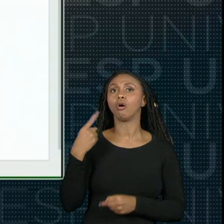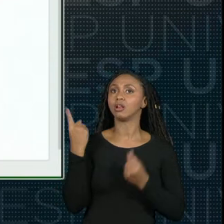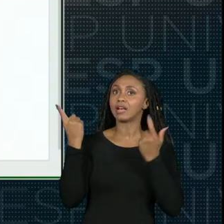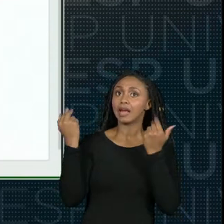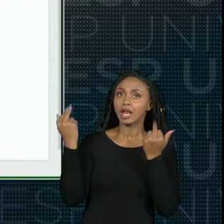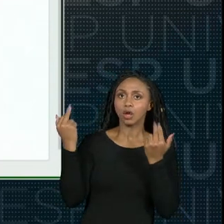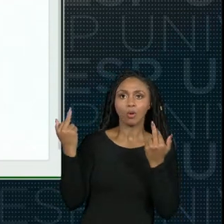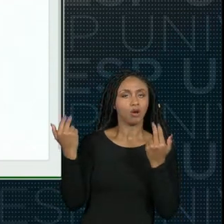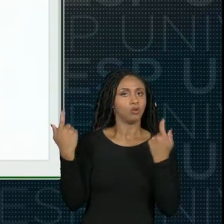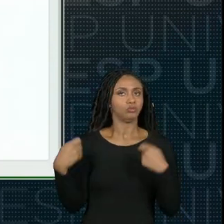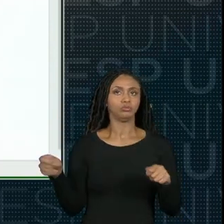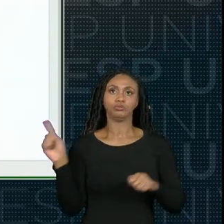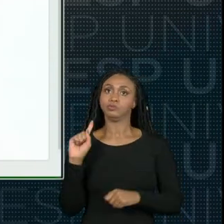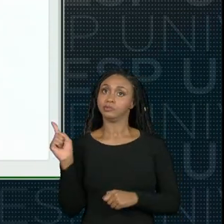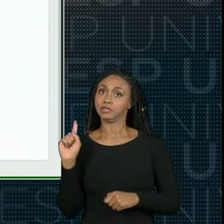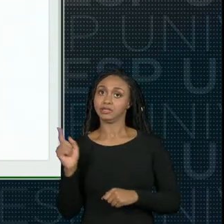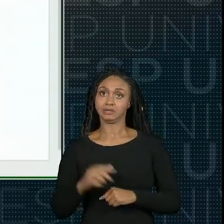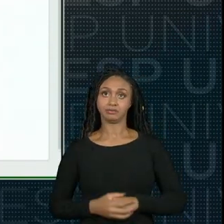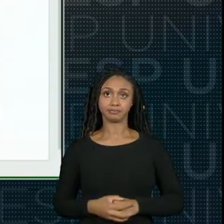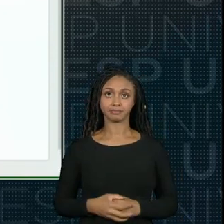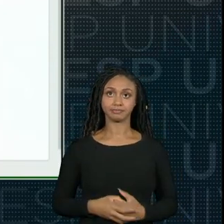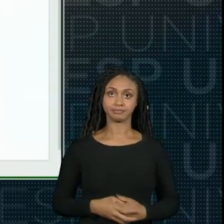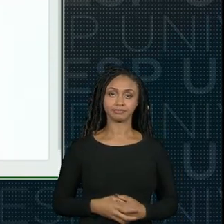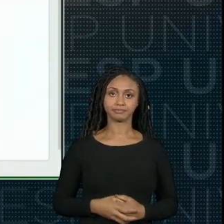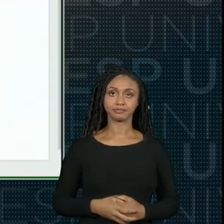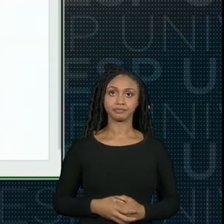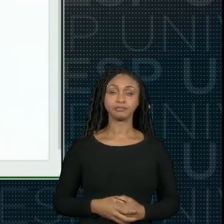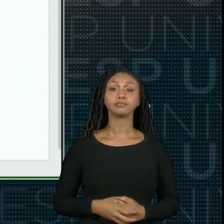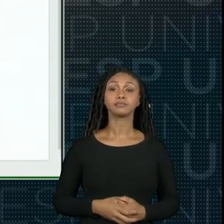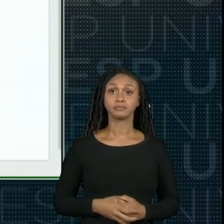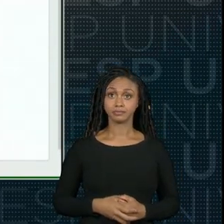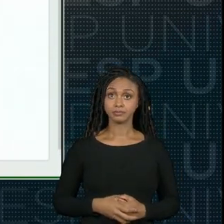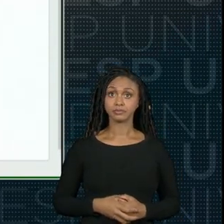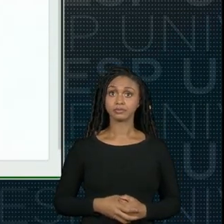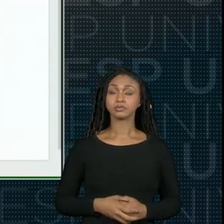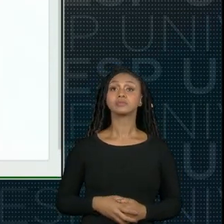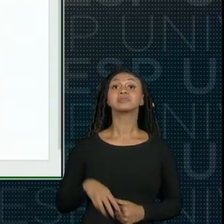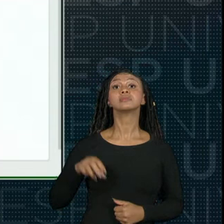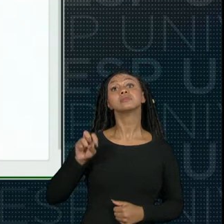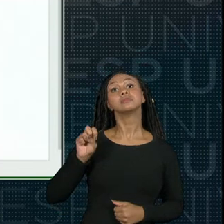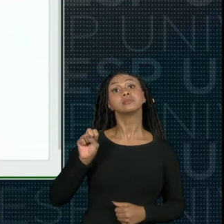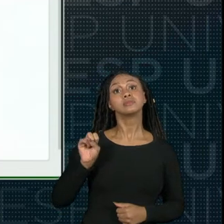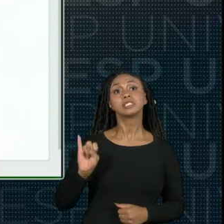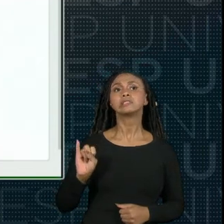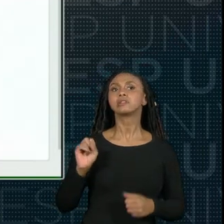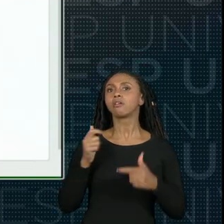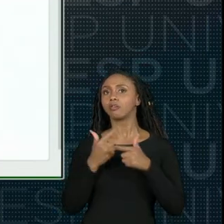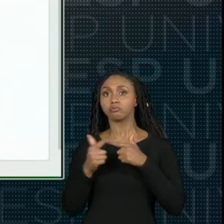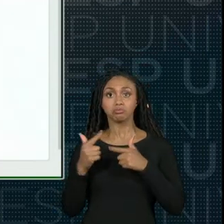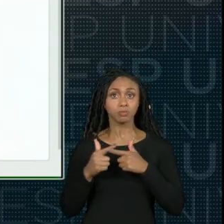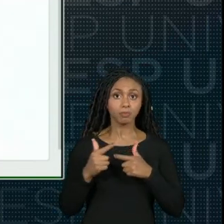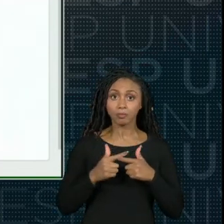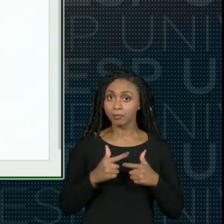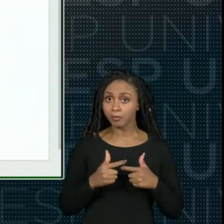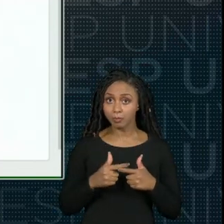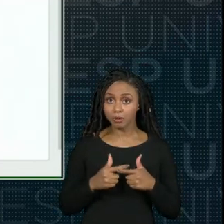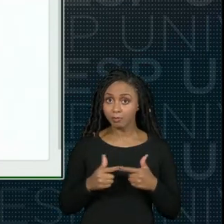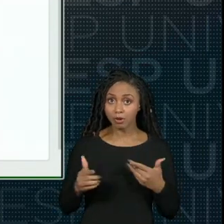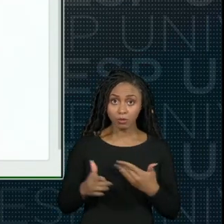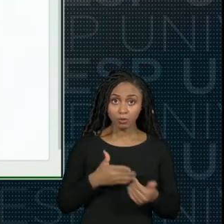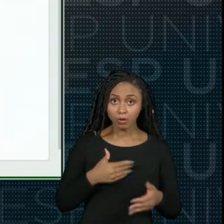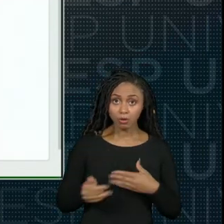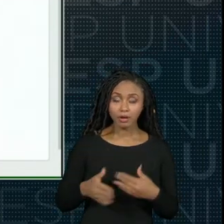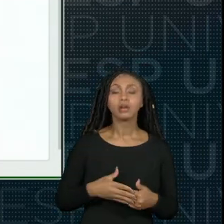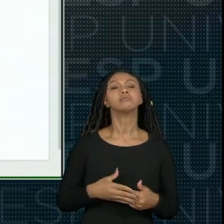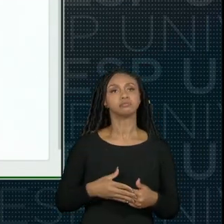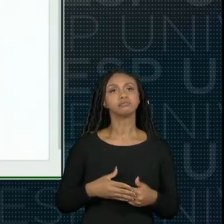serão correspondentes a carga horária validada e caso haja algum problema com essa documentação o